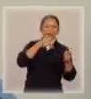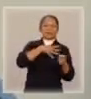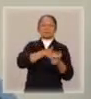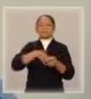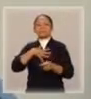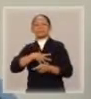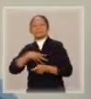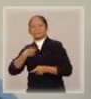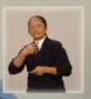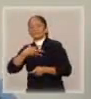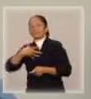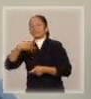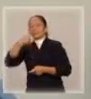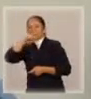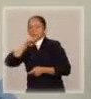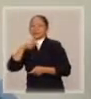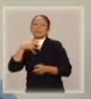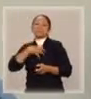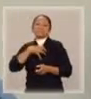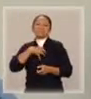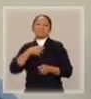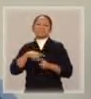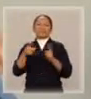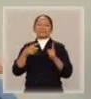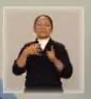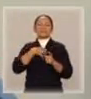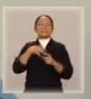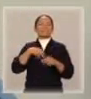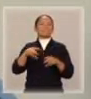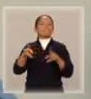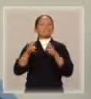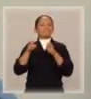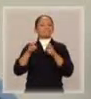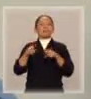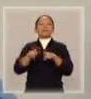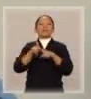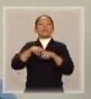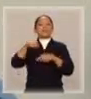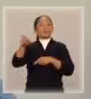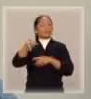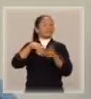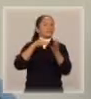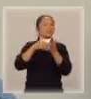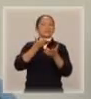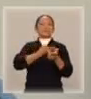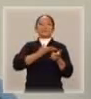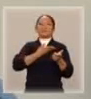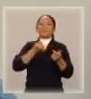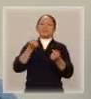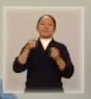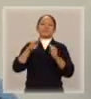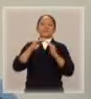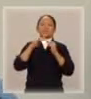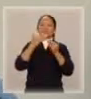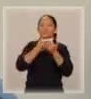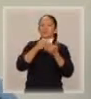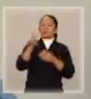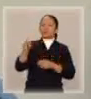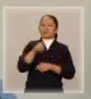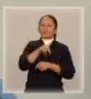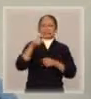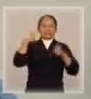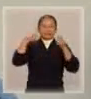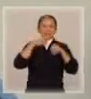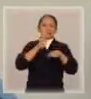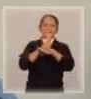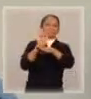o que ela transmite, tanto para mim, ou para os amigos, ou para os professores na escola. Ela tem essa certa preocupação